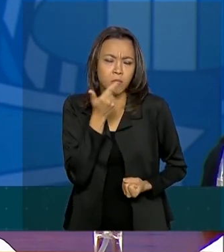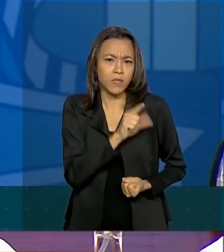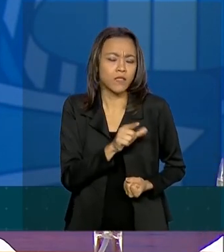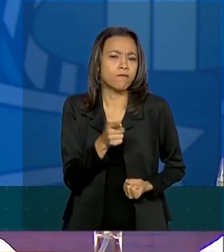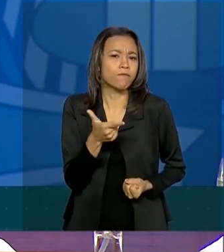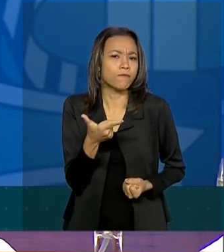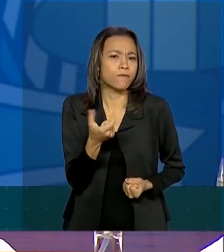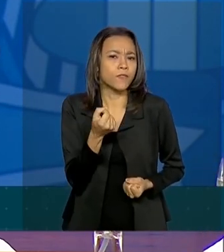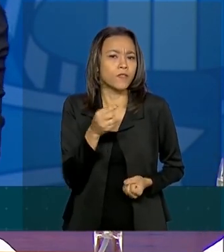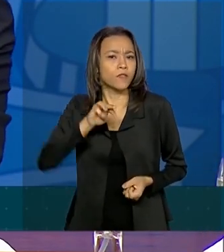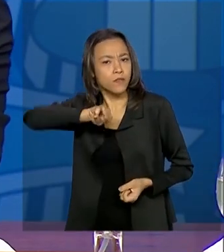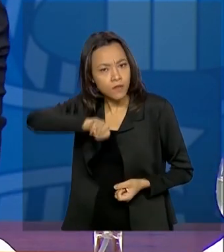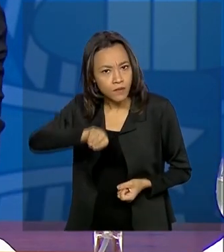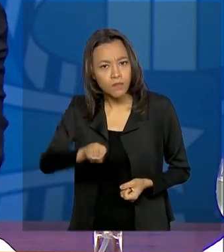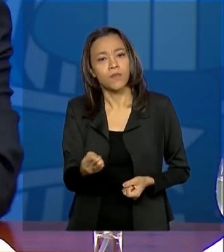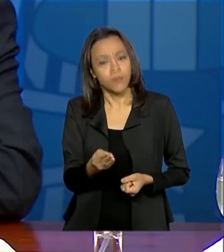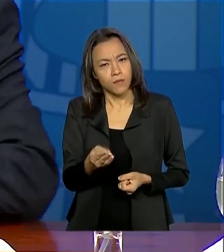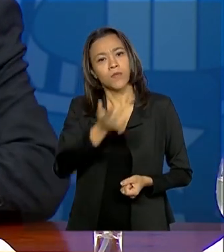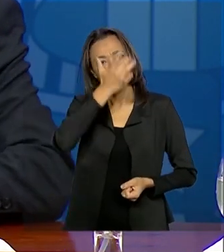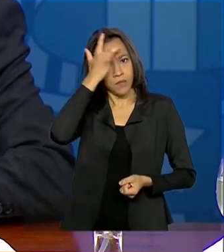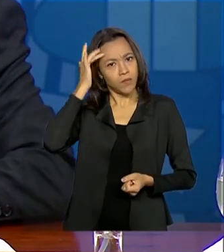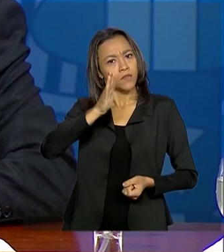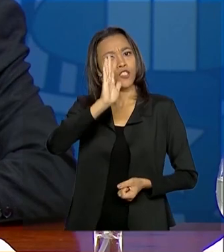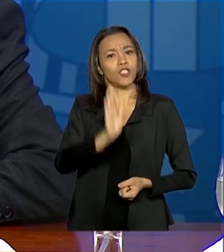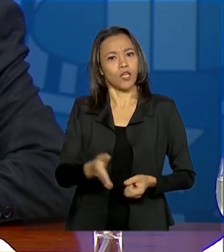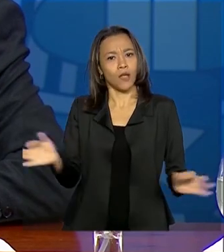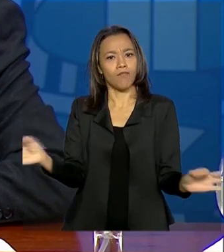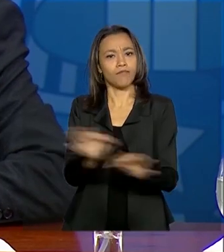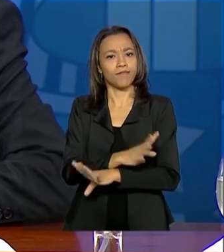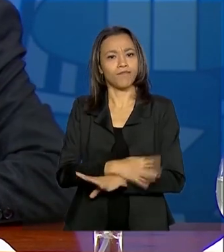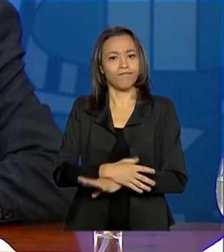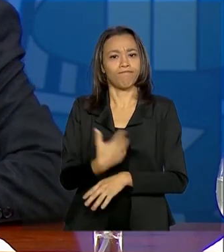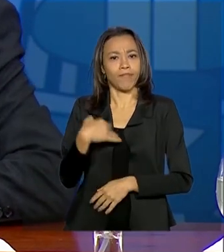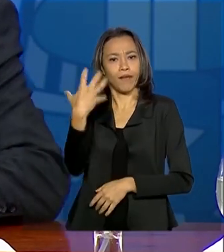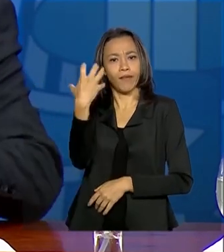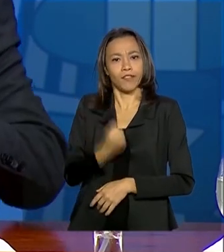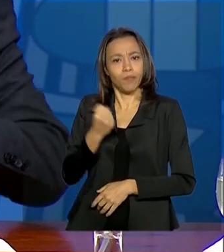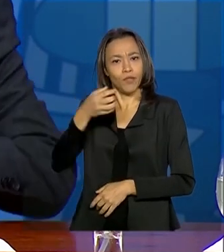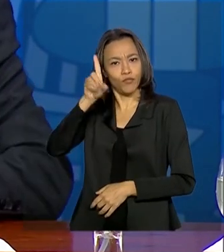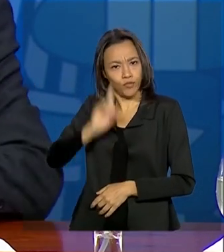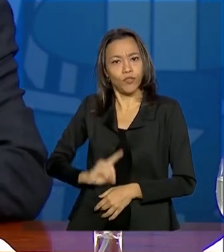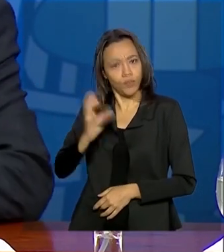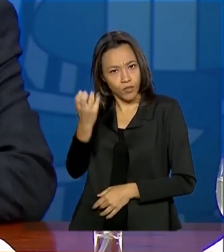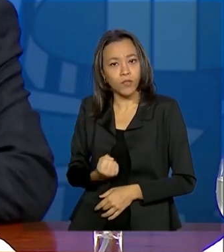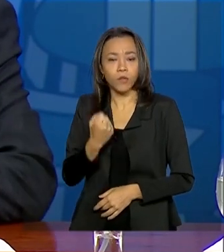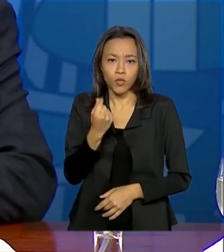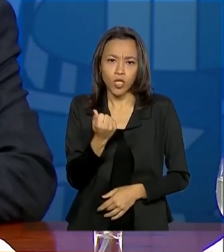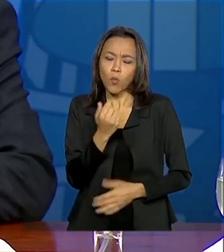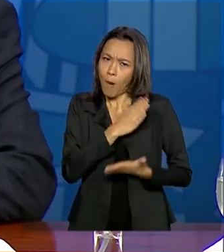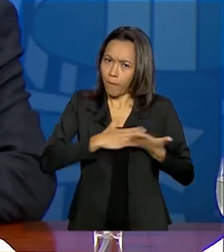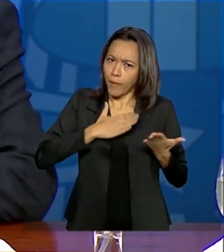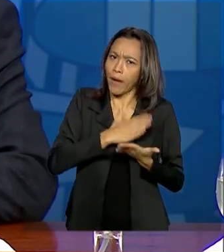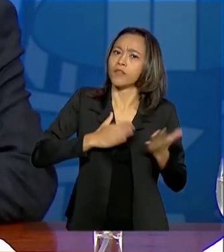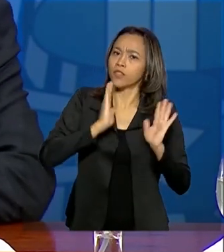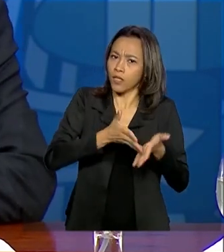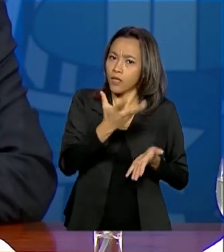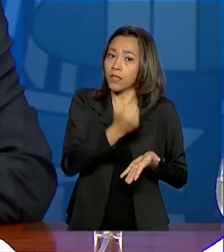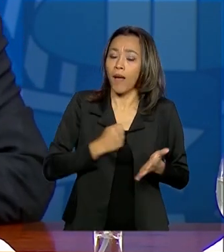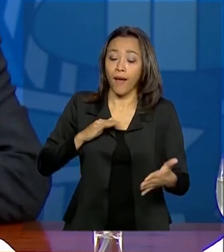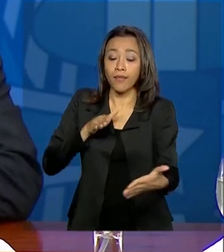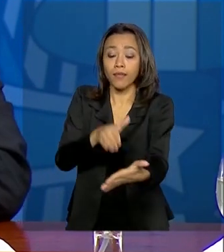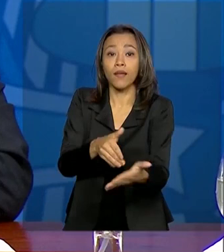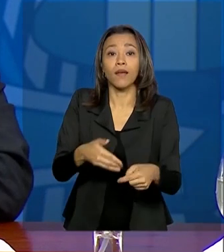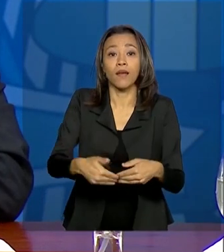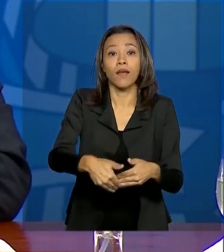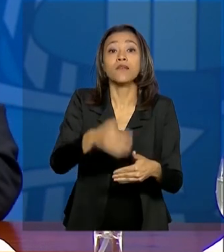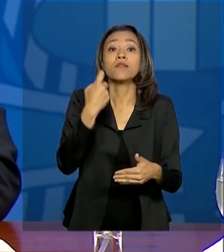milhões de pessoas que já estão habilitadas, uma boa parte delas já recebeu. E até sexta-feira, a maior